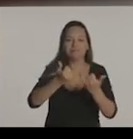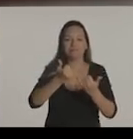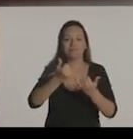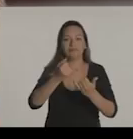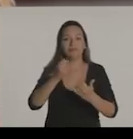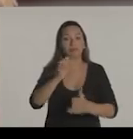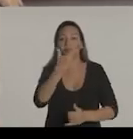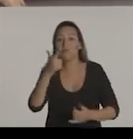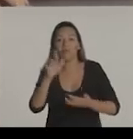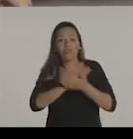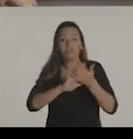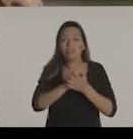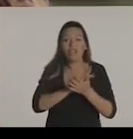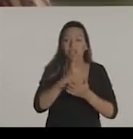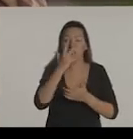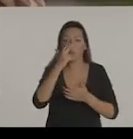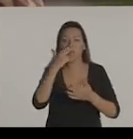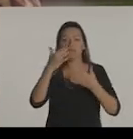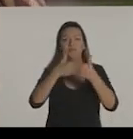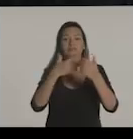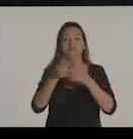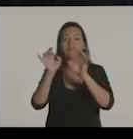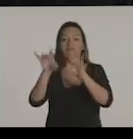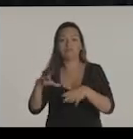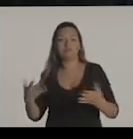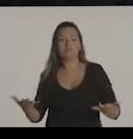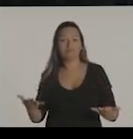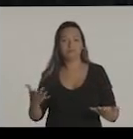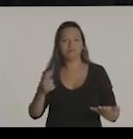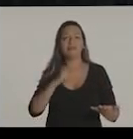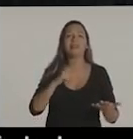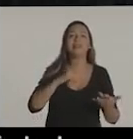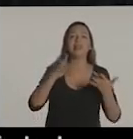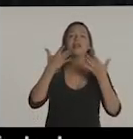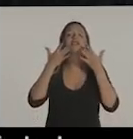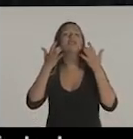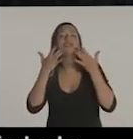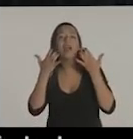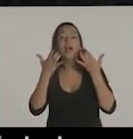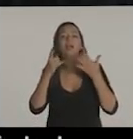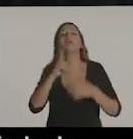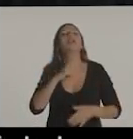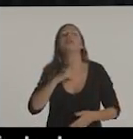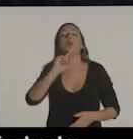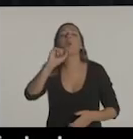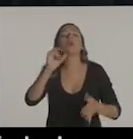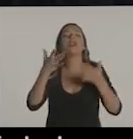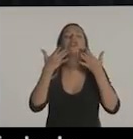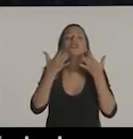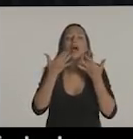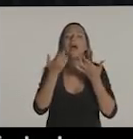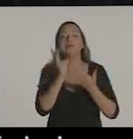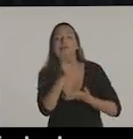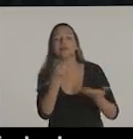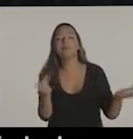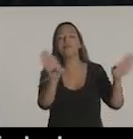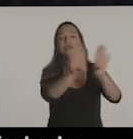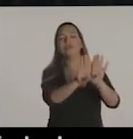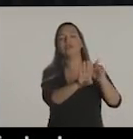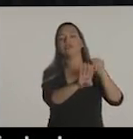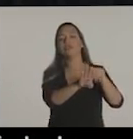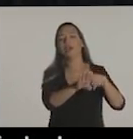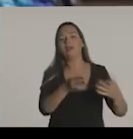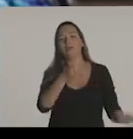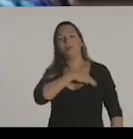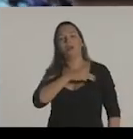e só tem lazer, né? Só tem lazer. As pessoas jogadas ali. Aí tem teatros lá dentro. O que que passa naquele teatro? Nada, ele tá